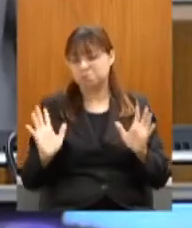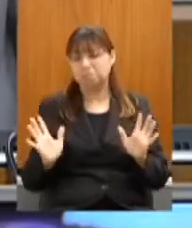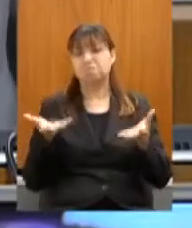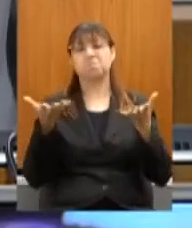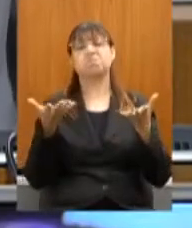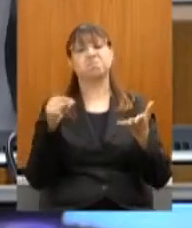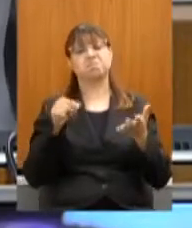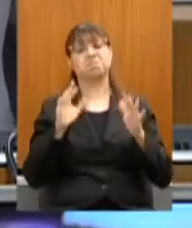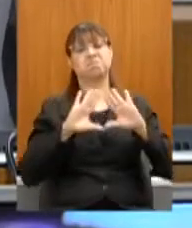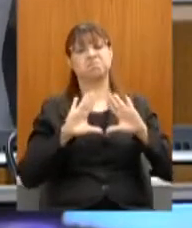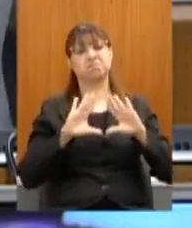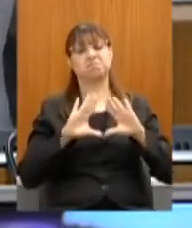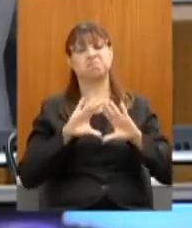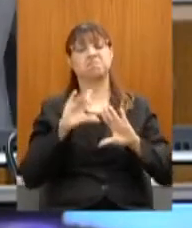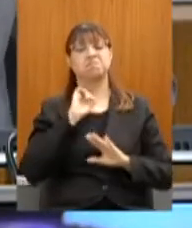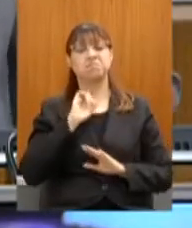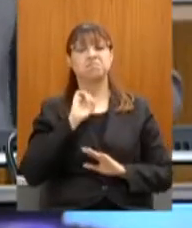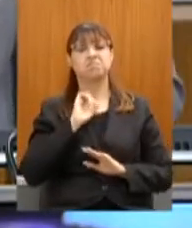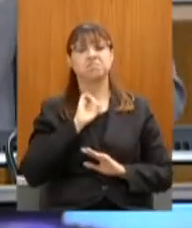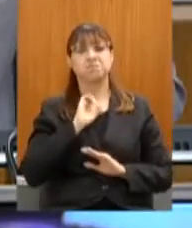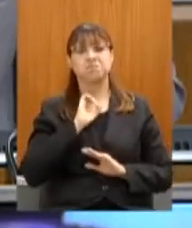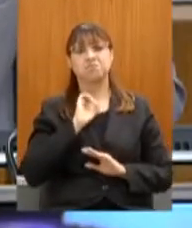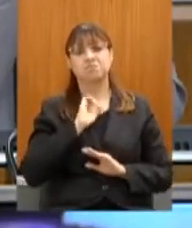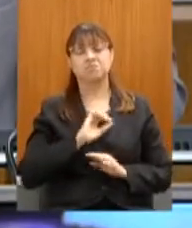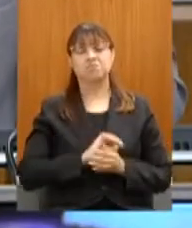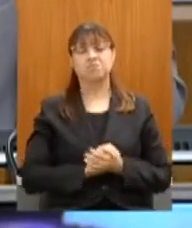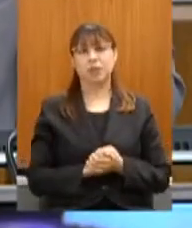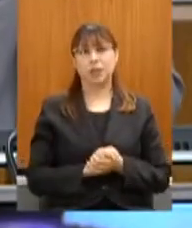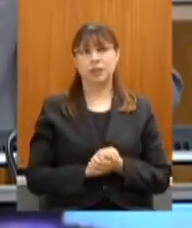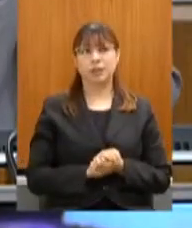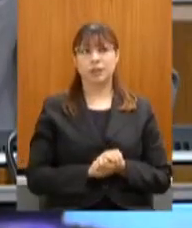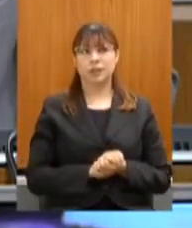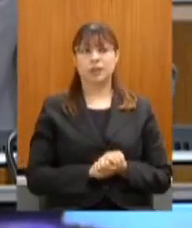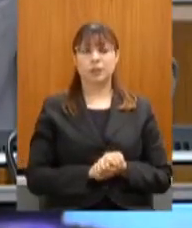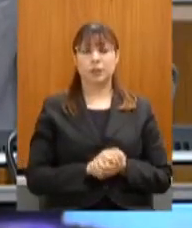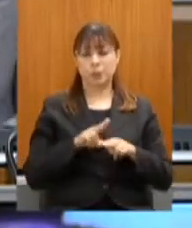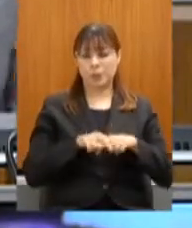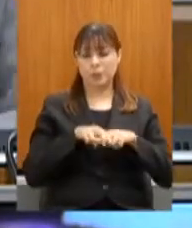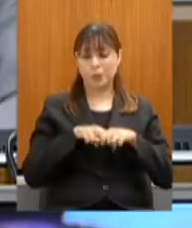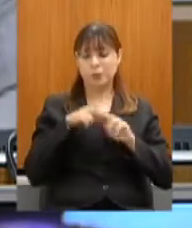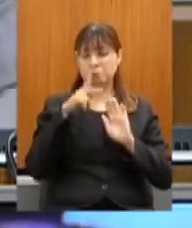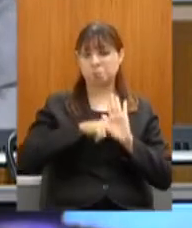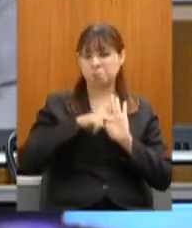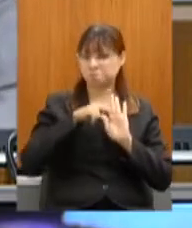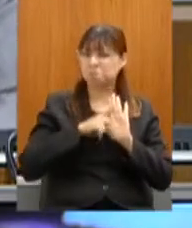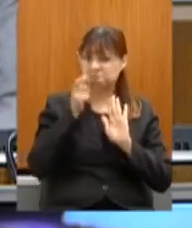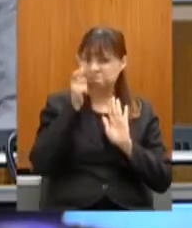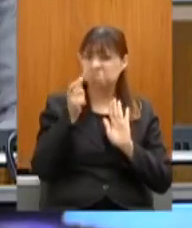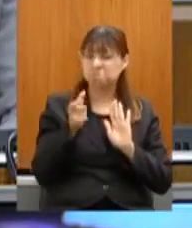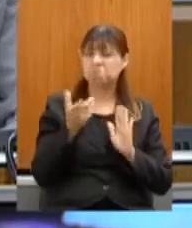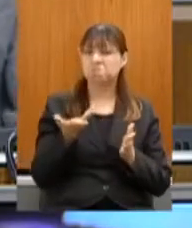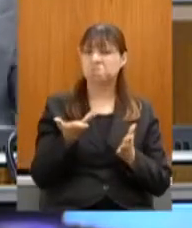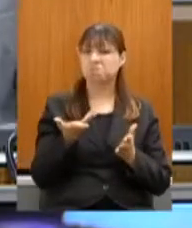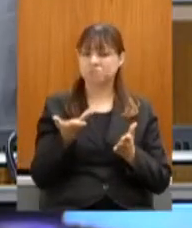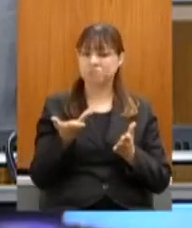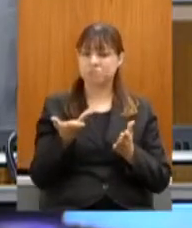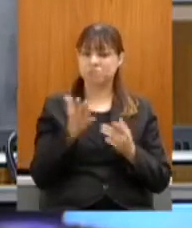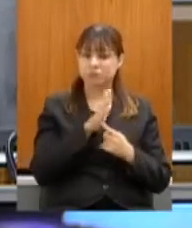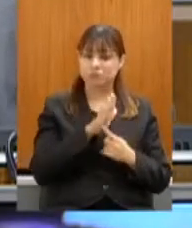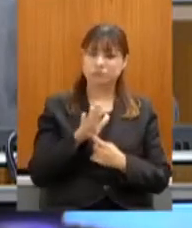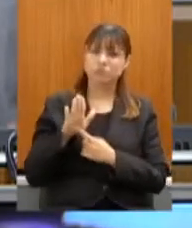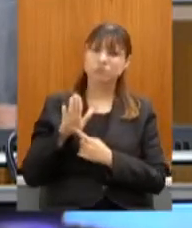de Minas Gerais por esse projeto tão interessante que é dar a conhecer